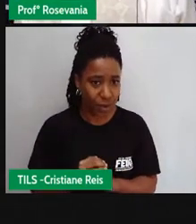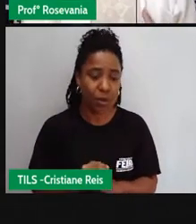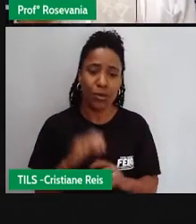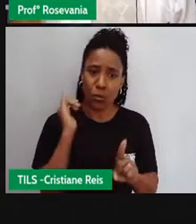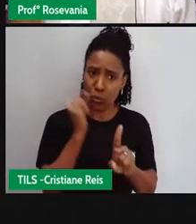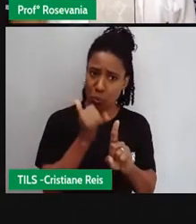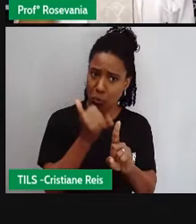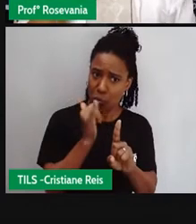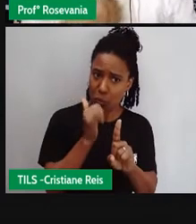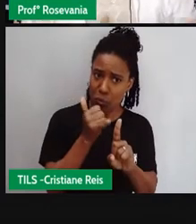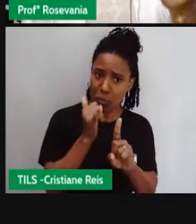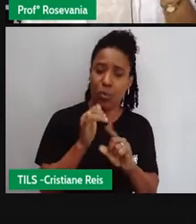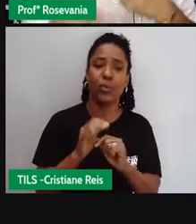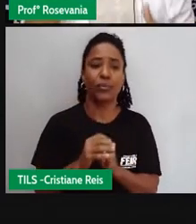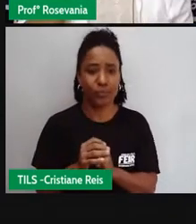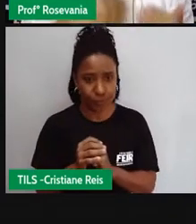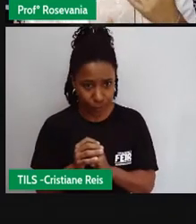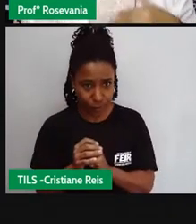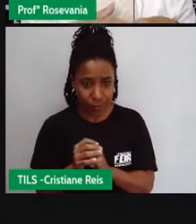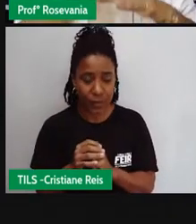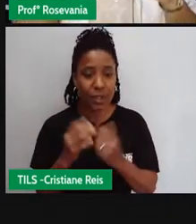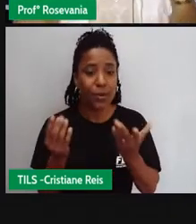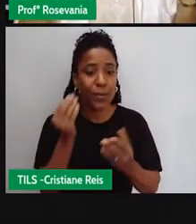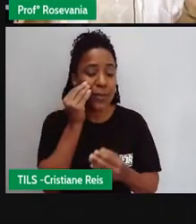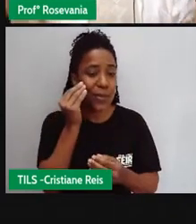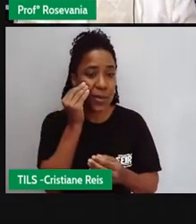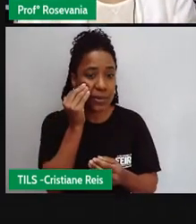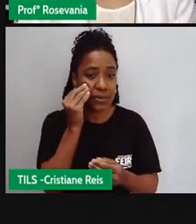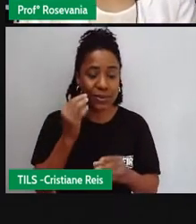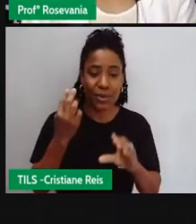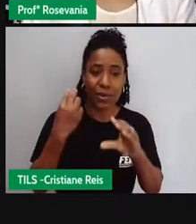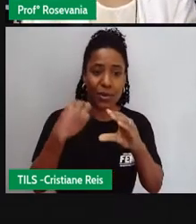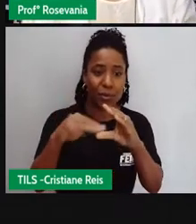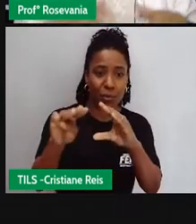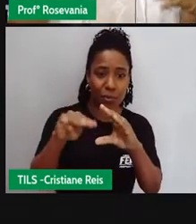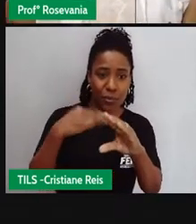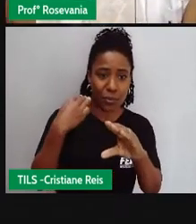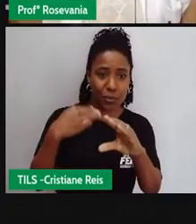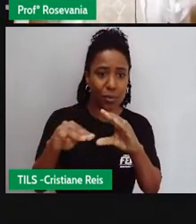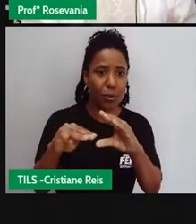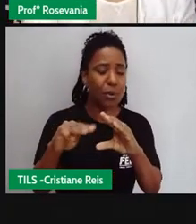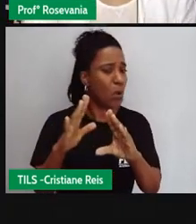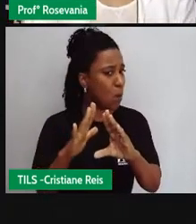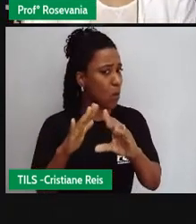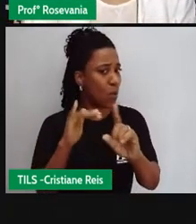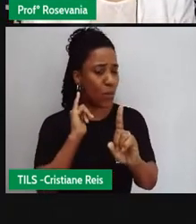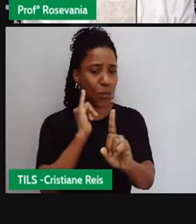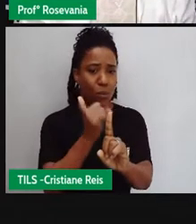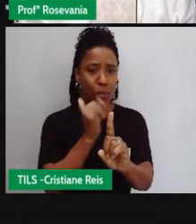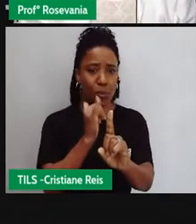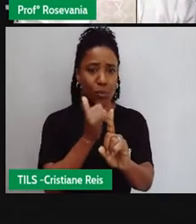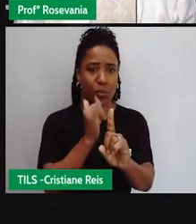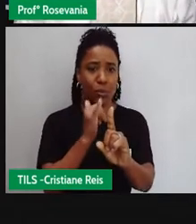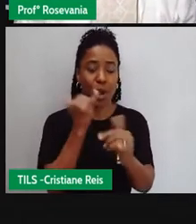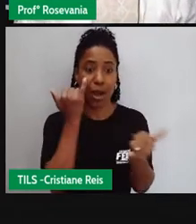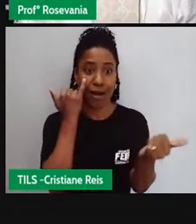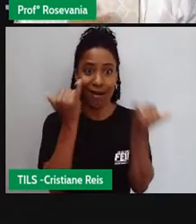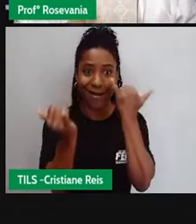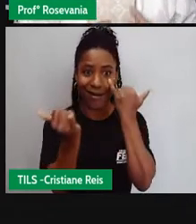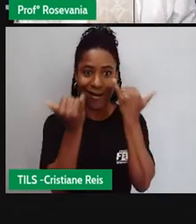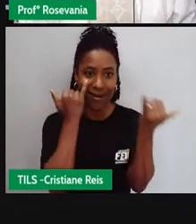o outro ouve, e esse processo, ele transmite uma mensagem, ele transmite uma informação.